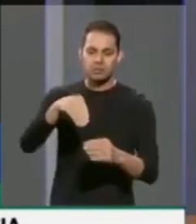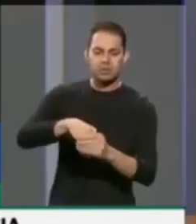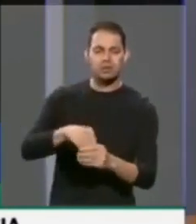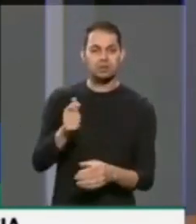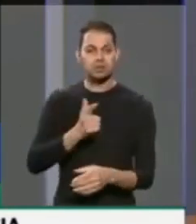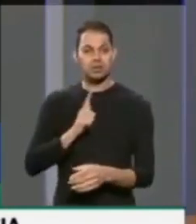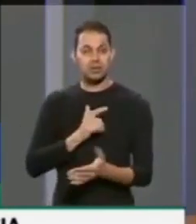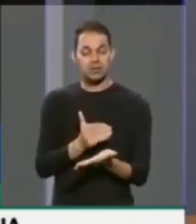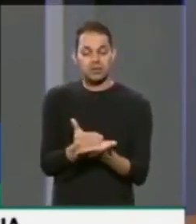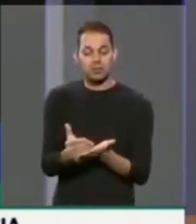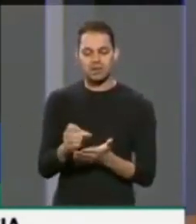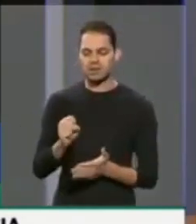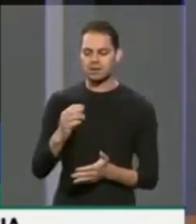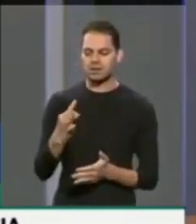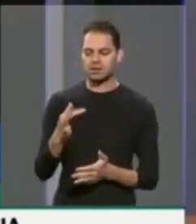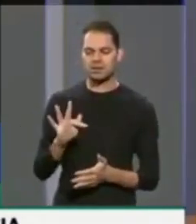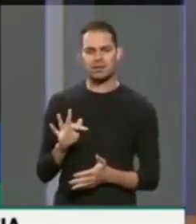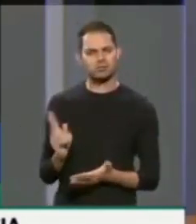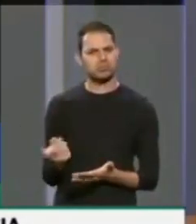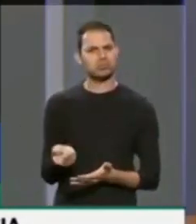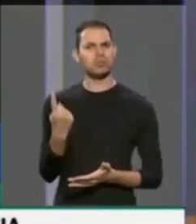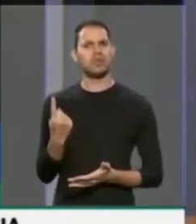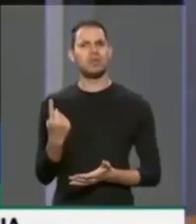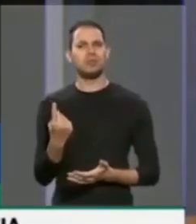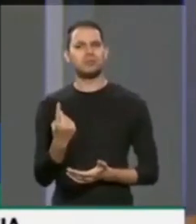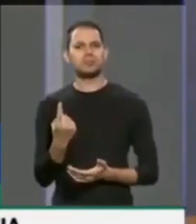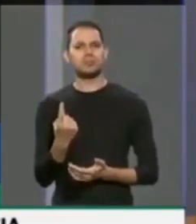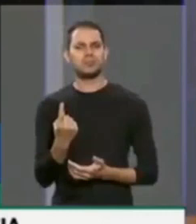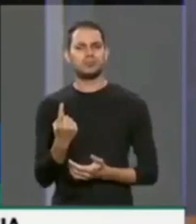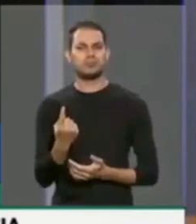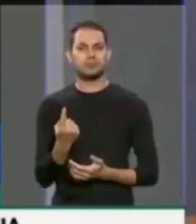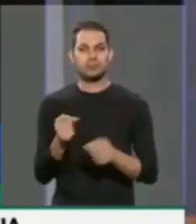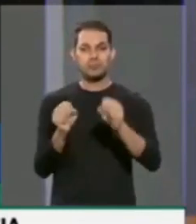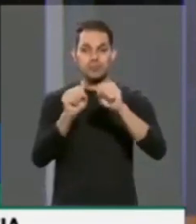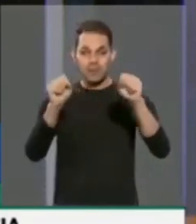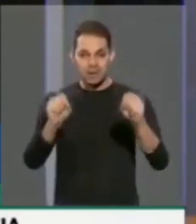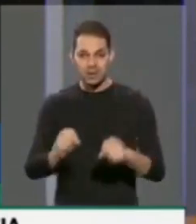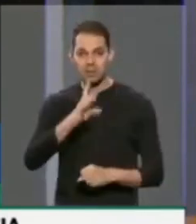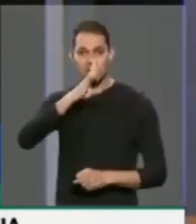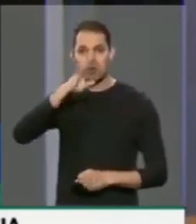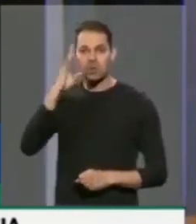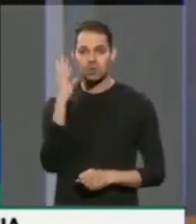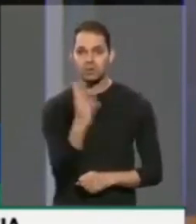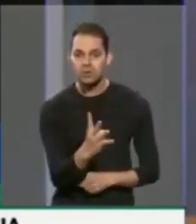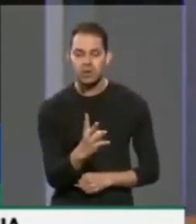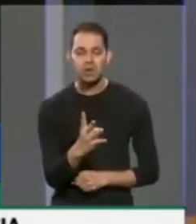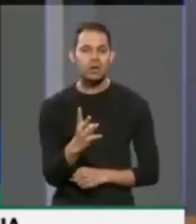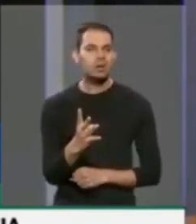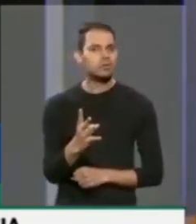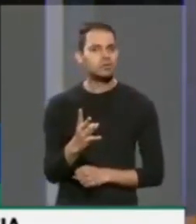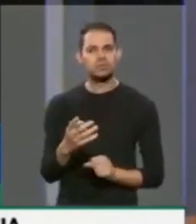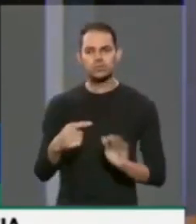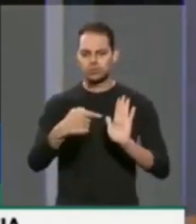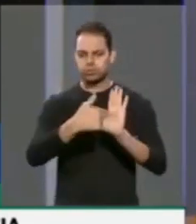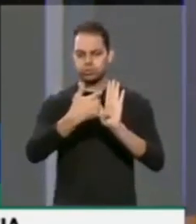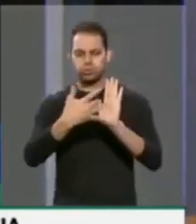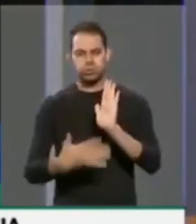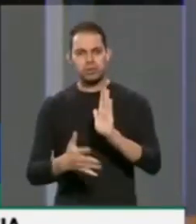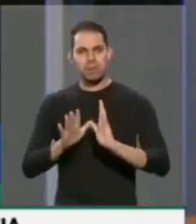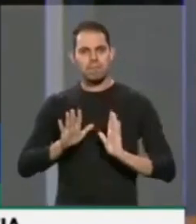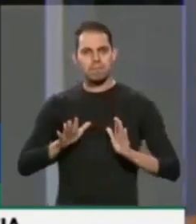começar no STF, o nosso sistema acusatório não prevê a